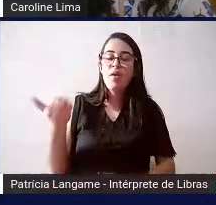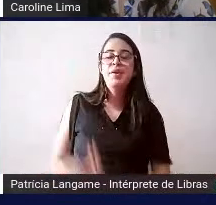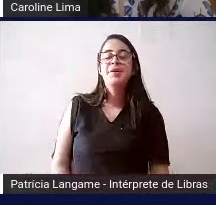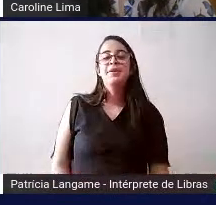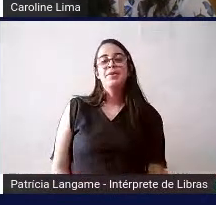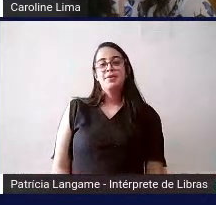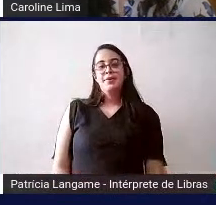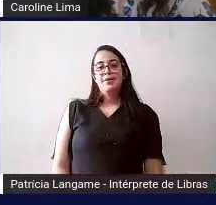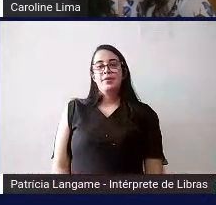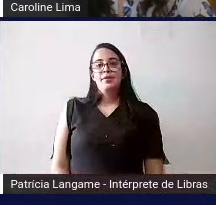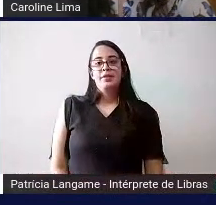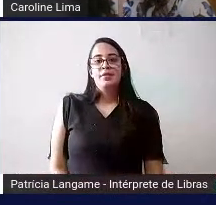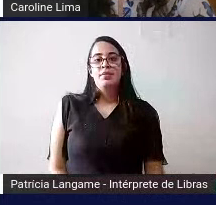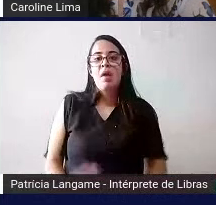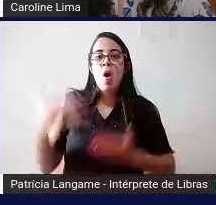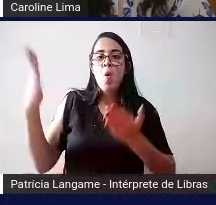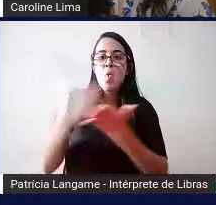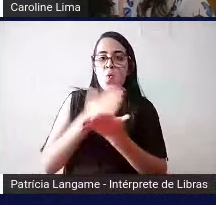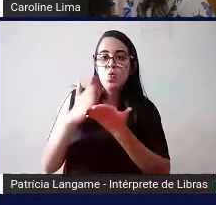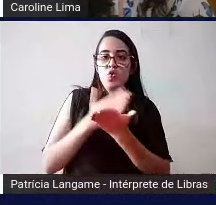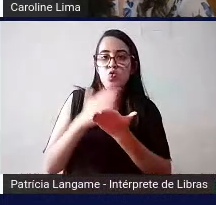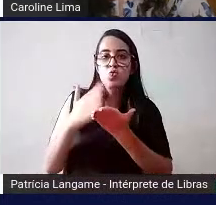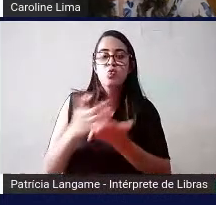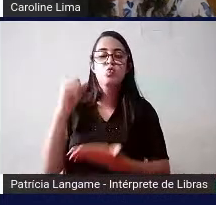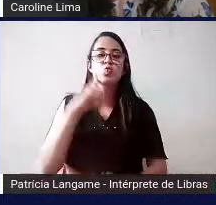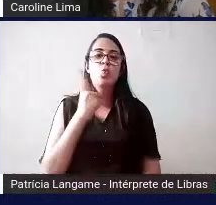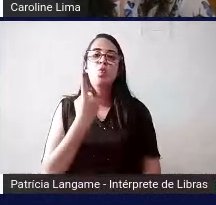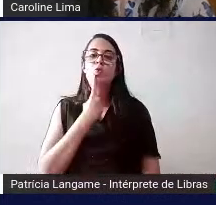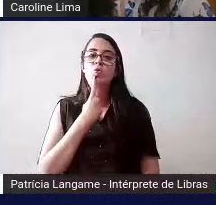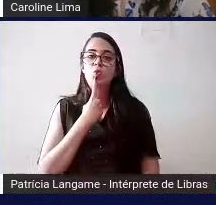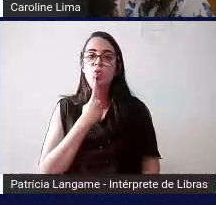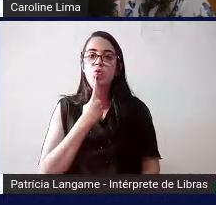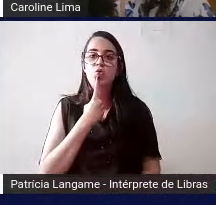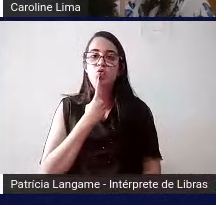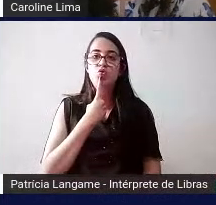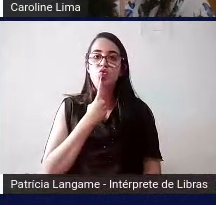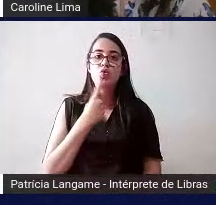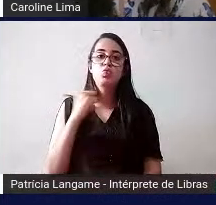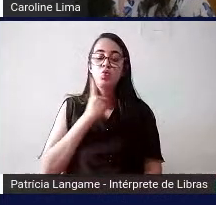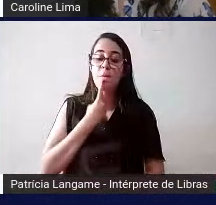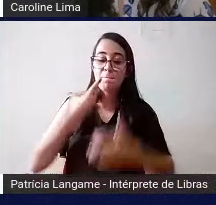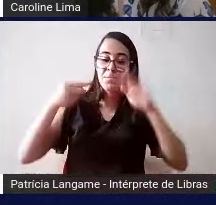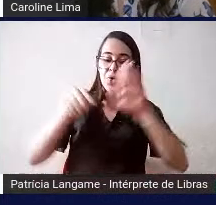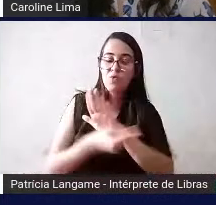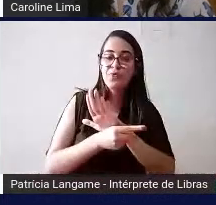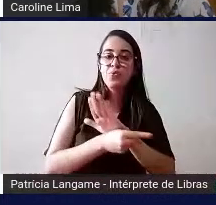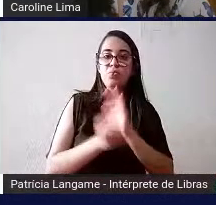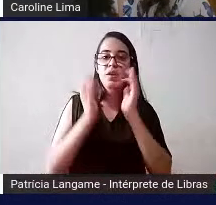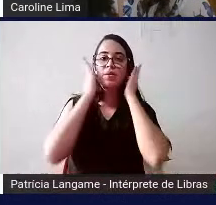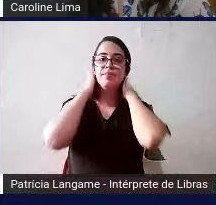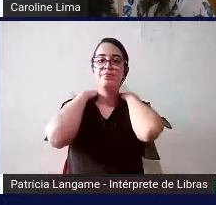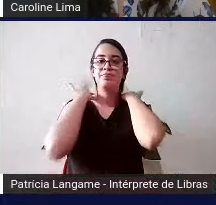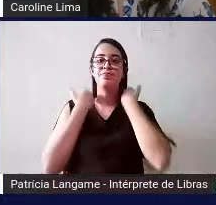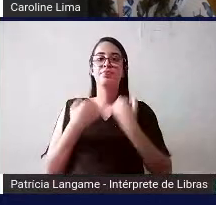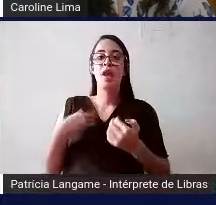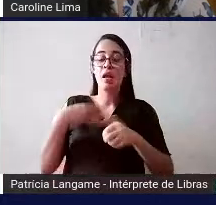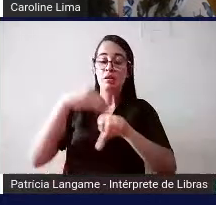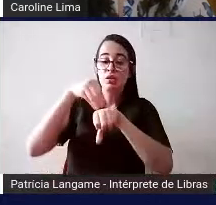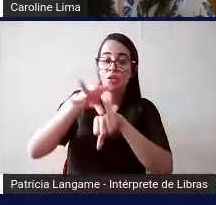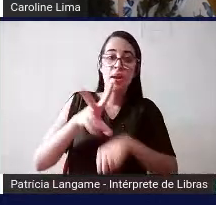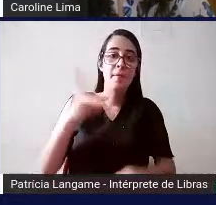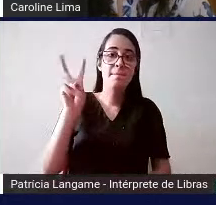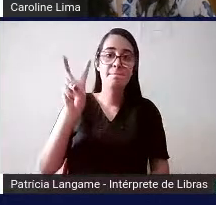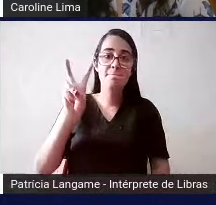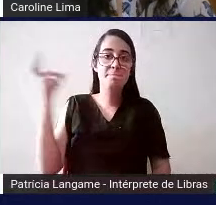para alguns surdos né de surdez severa e profunda é indicado o implante